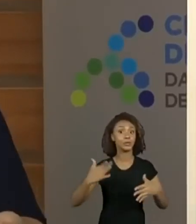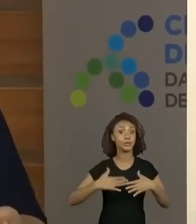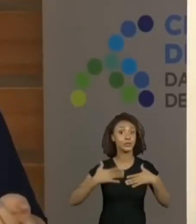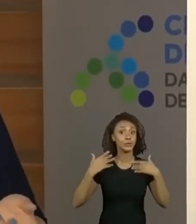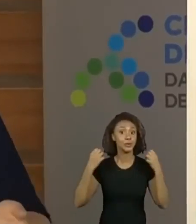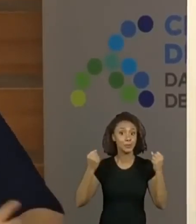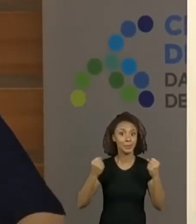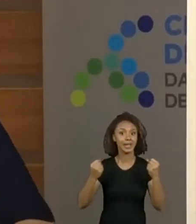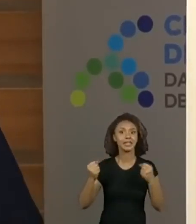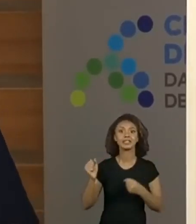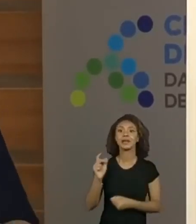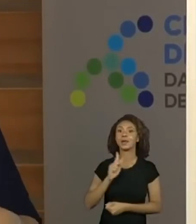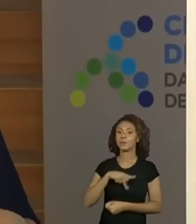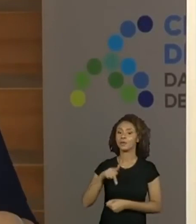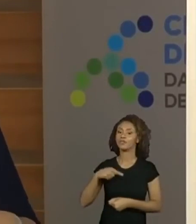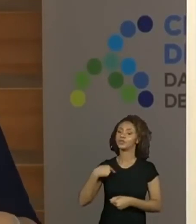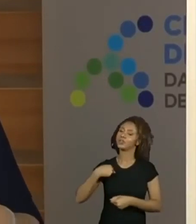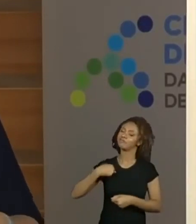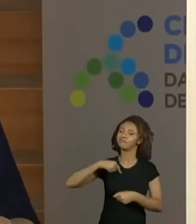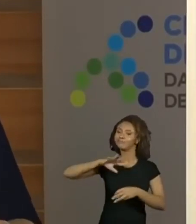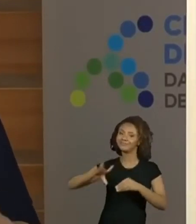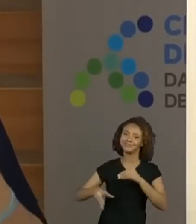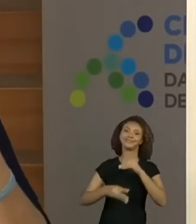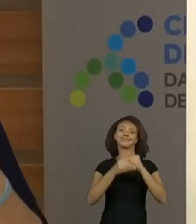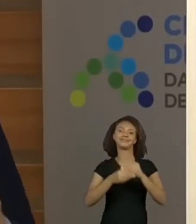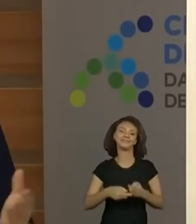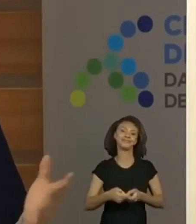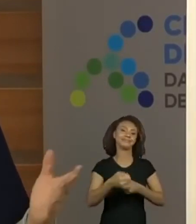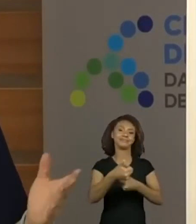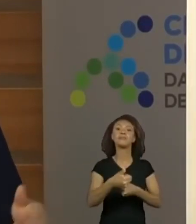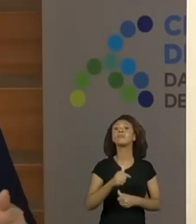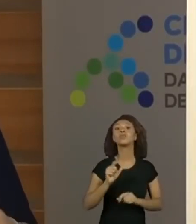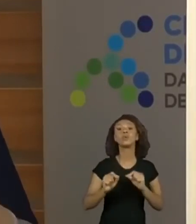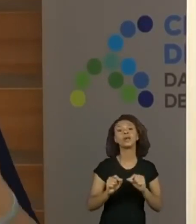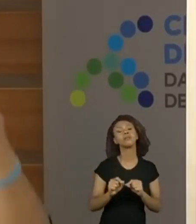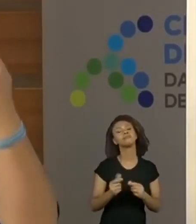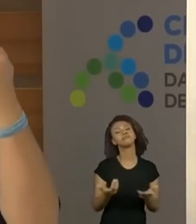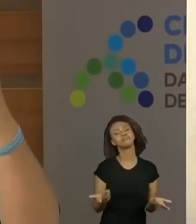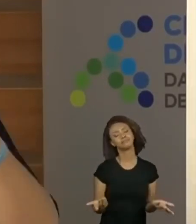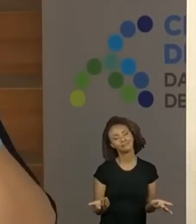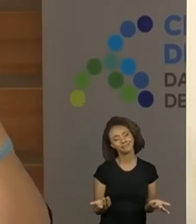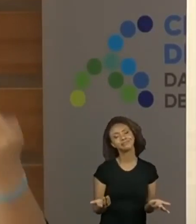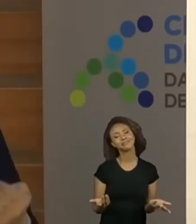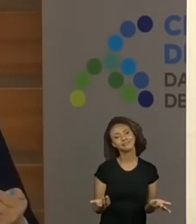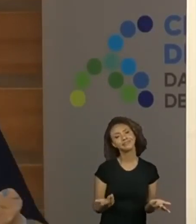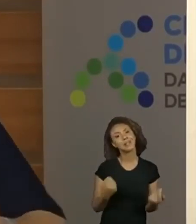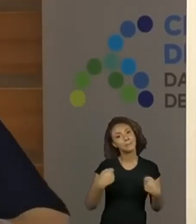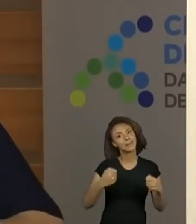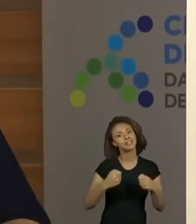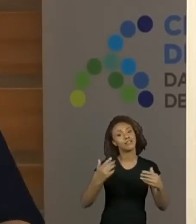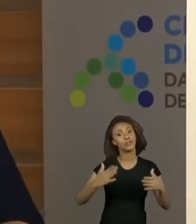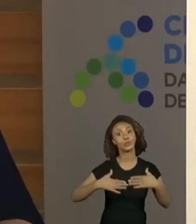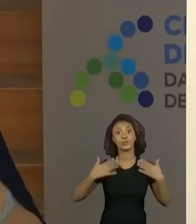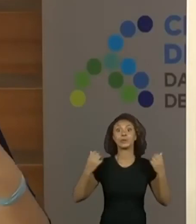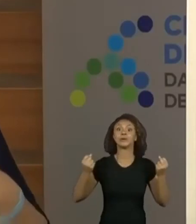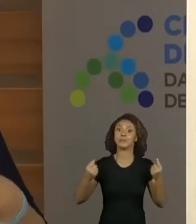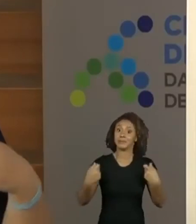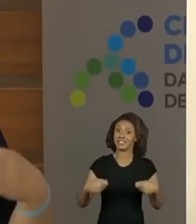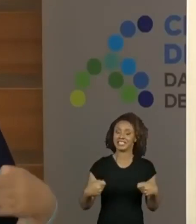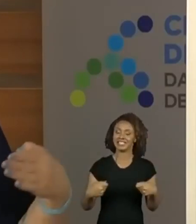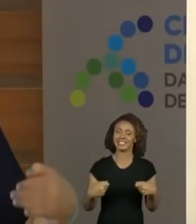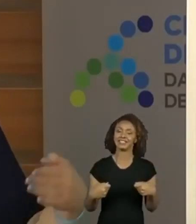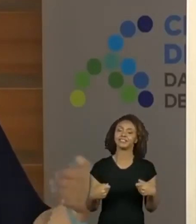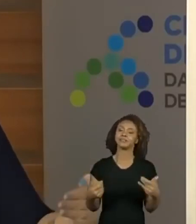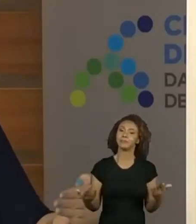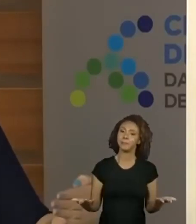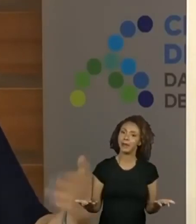bônus que a professora resolveu construir. Por quê? Porque mereciam também vir algo surpresa. Mas, para isso, a